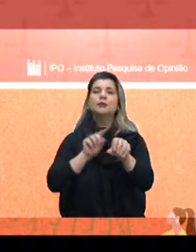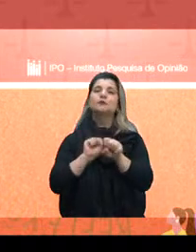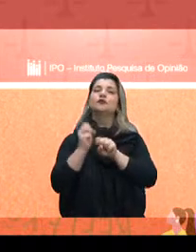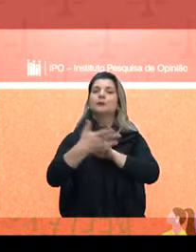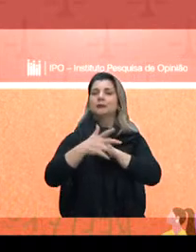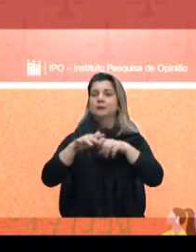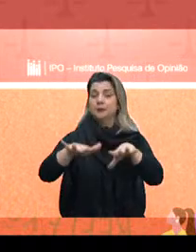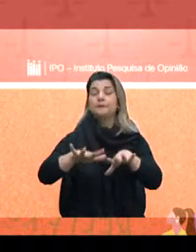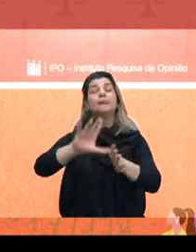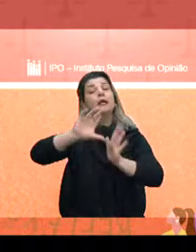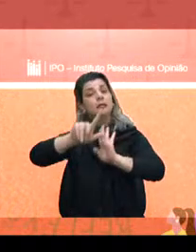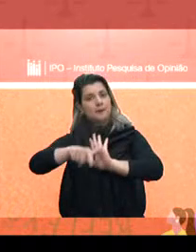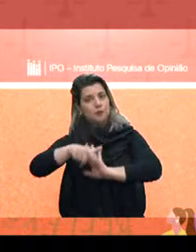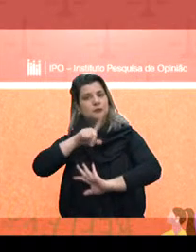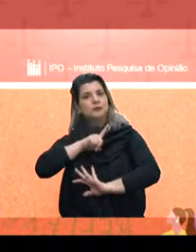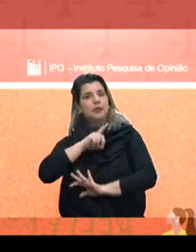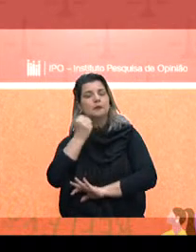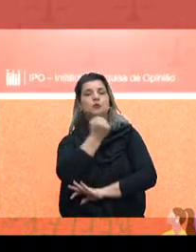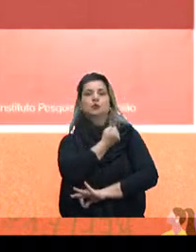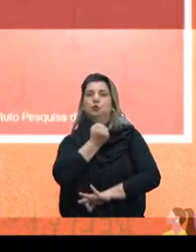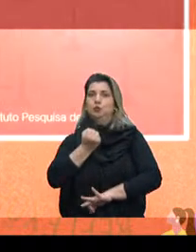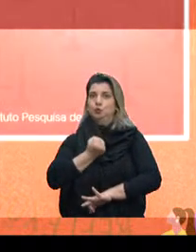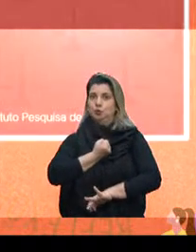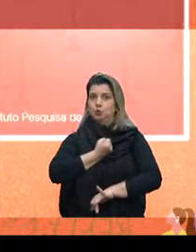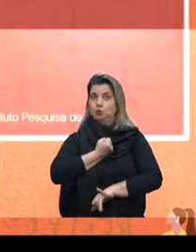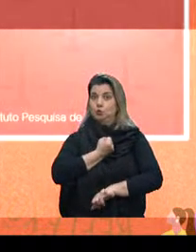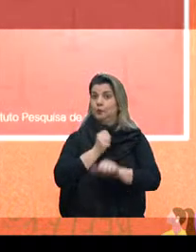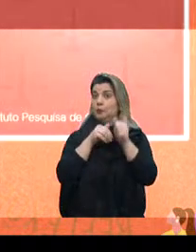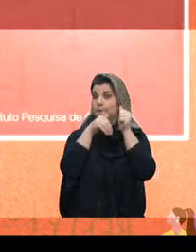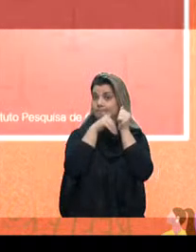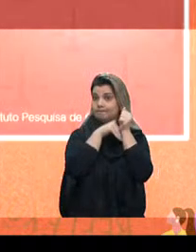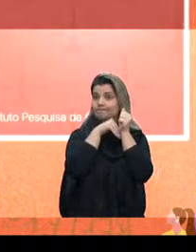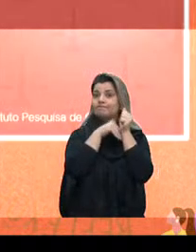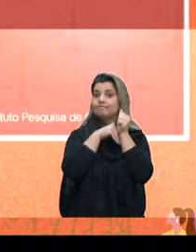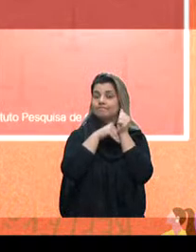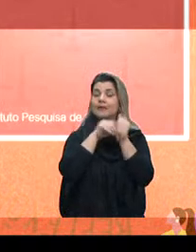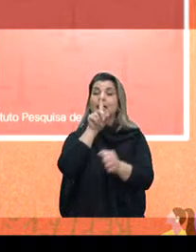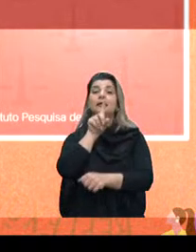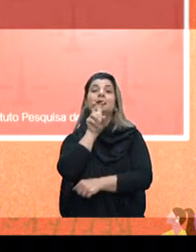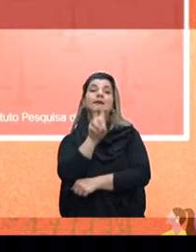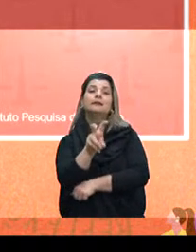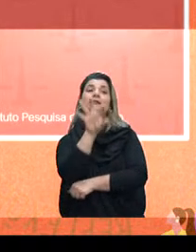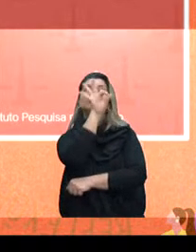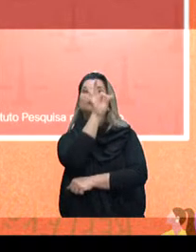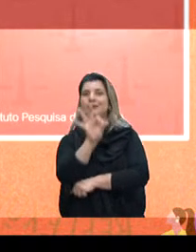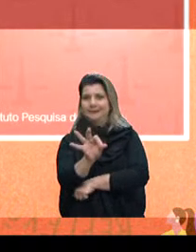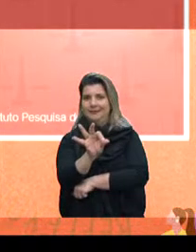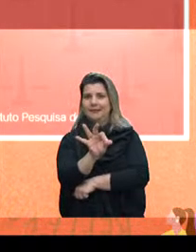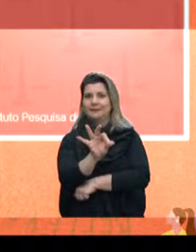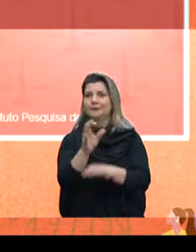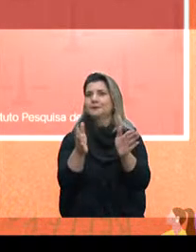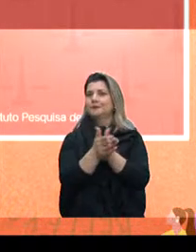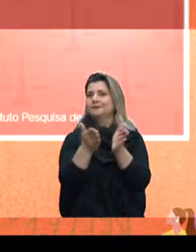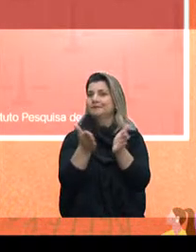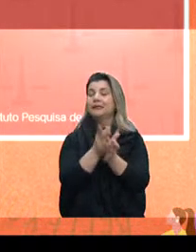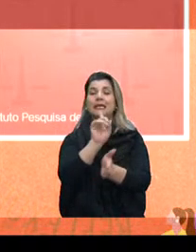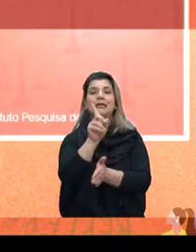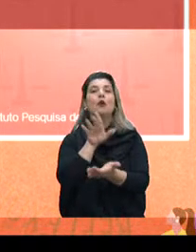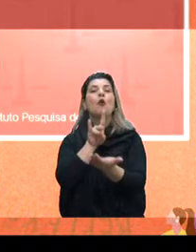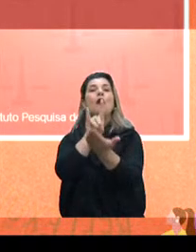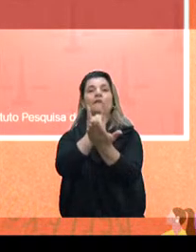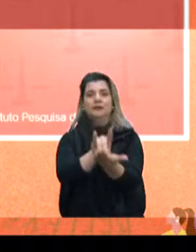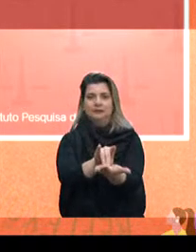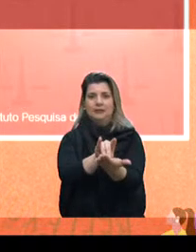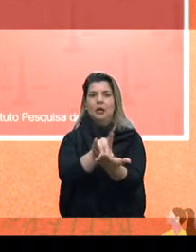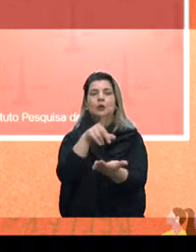número que é oculto, e que um número importante da pesquisa, presidente, 15% em vulnerabilidade não oficial. Ou